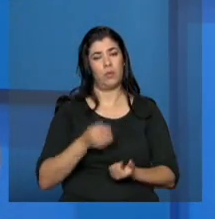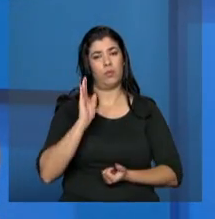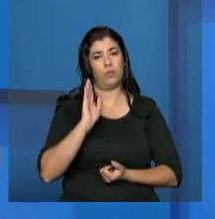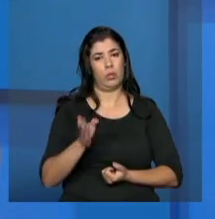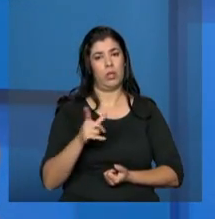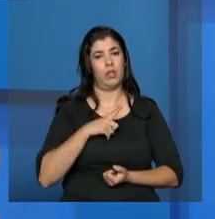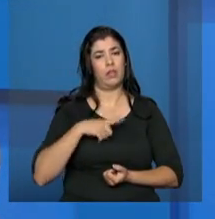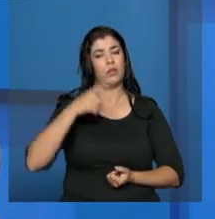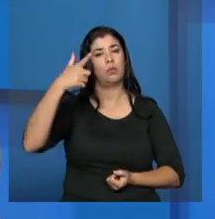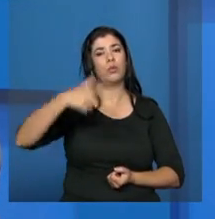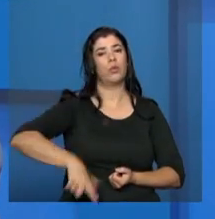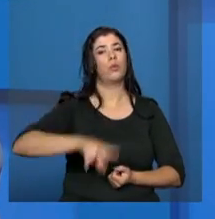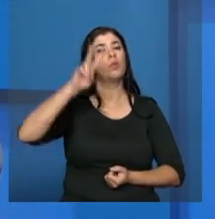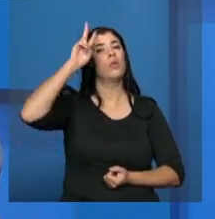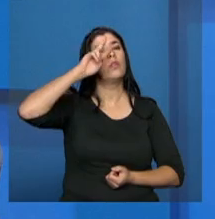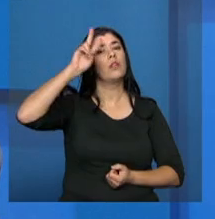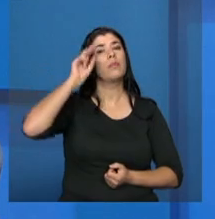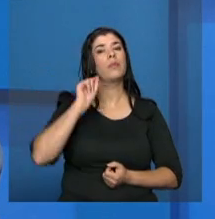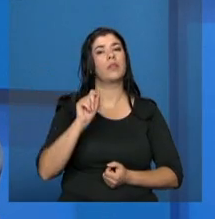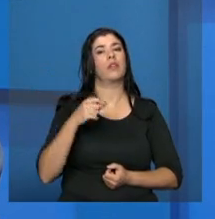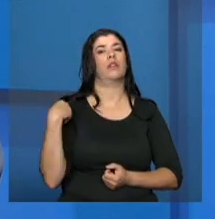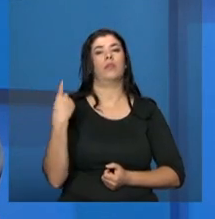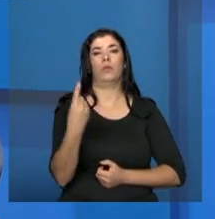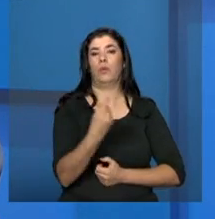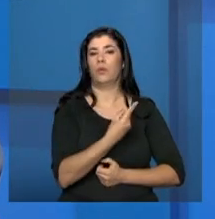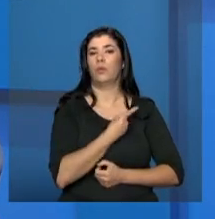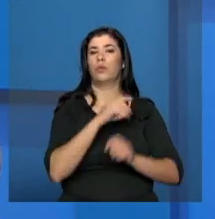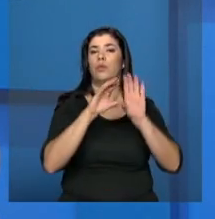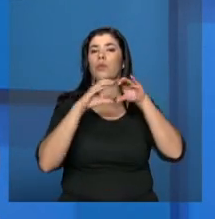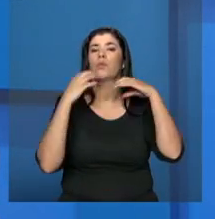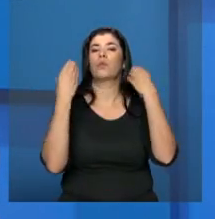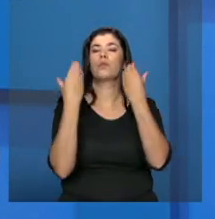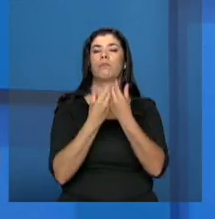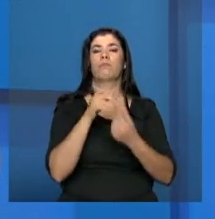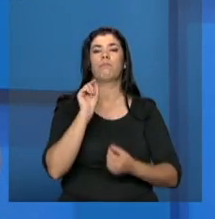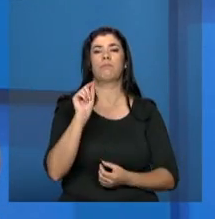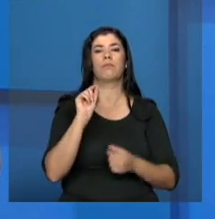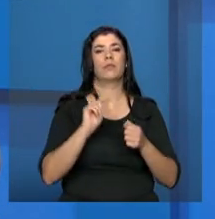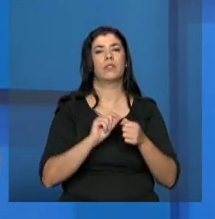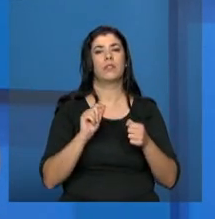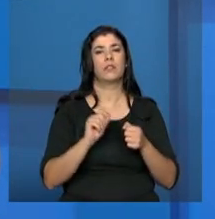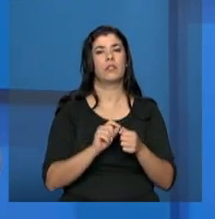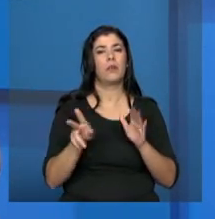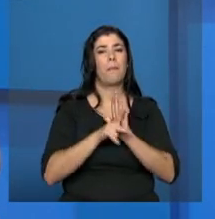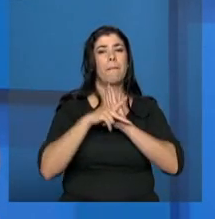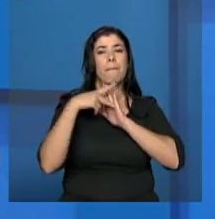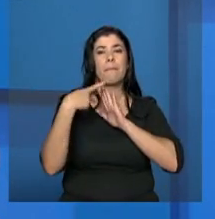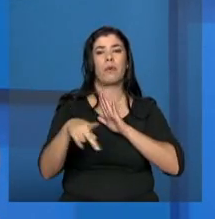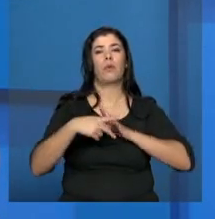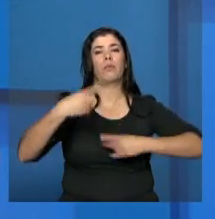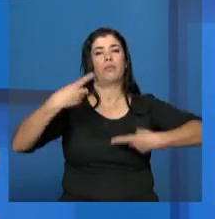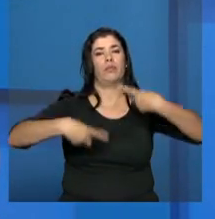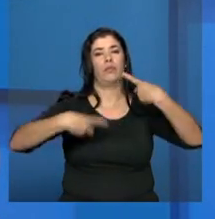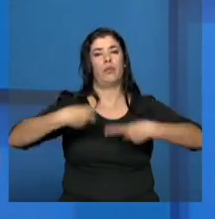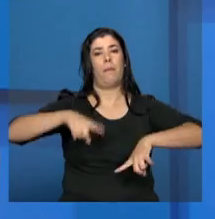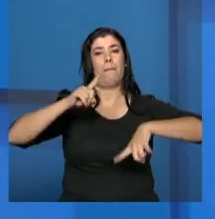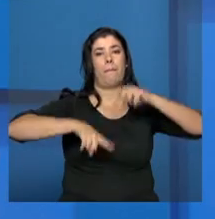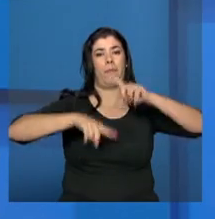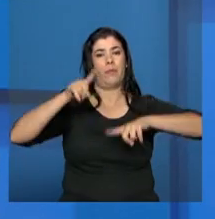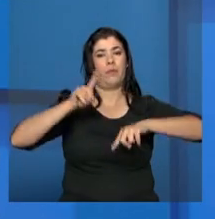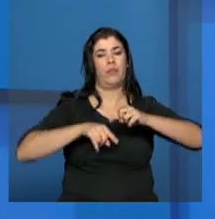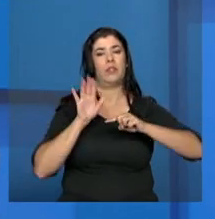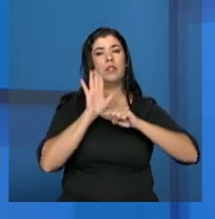vocês a nossa conferência deve ser uma conferência exclusiva da política de assistência social.